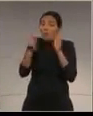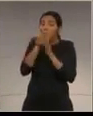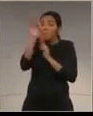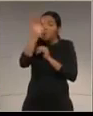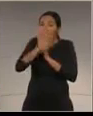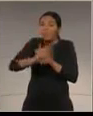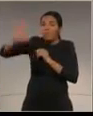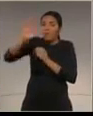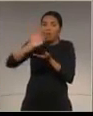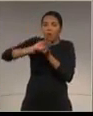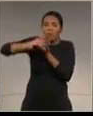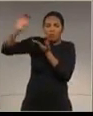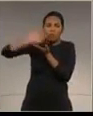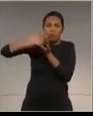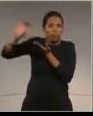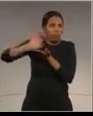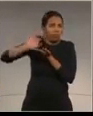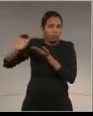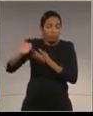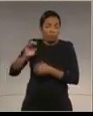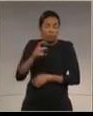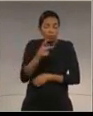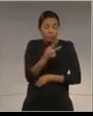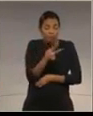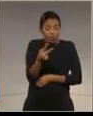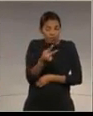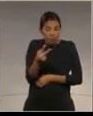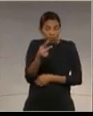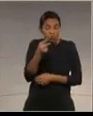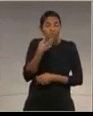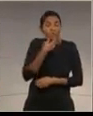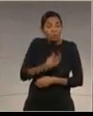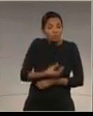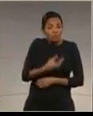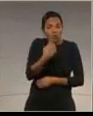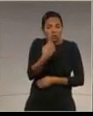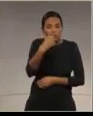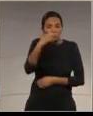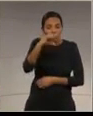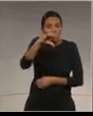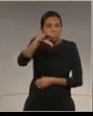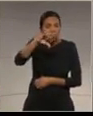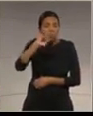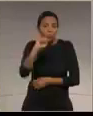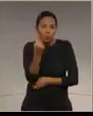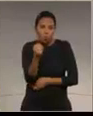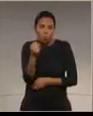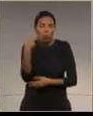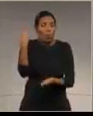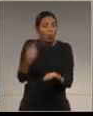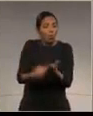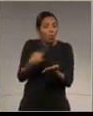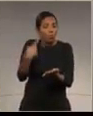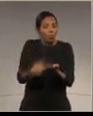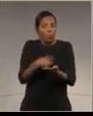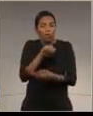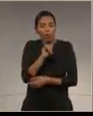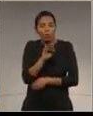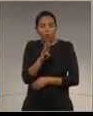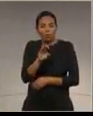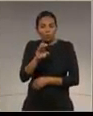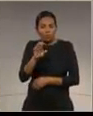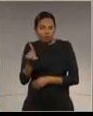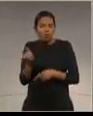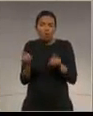Em 22 de dezembro de 1998, foi firmado o primeiro contrato de concessão de uso entre o Instituto Brasileiro do Meio